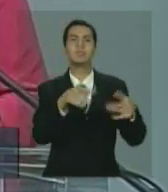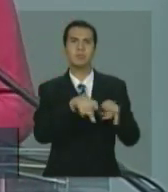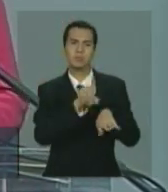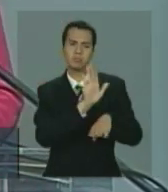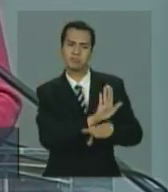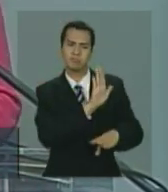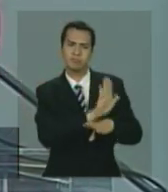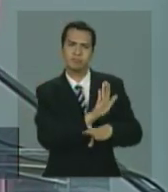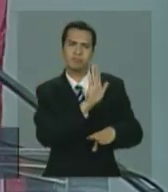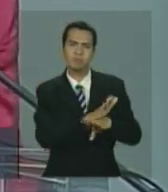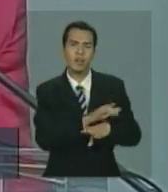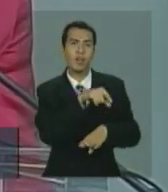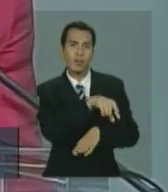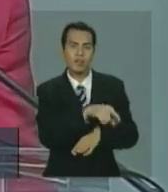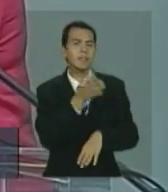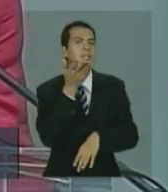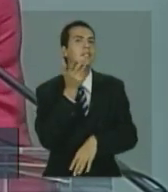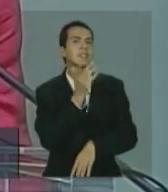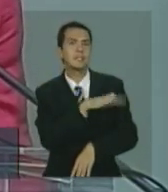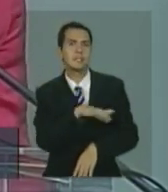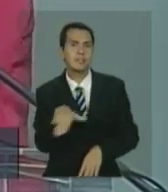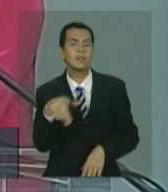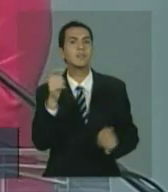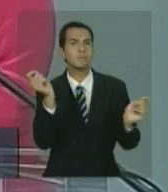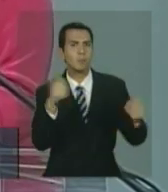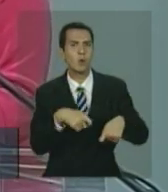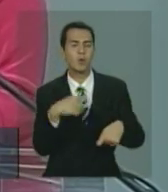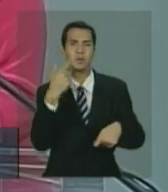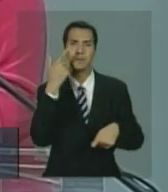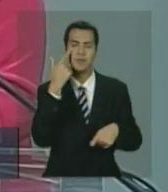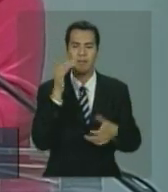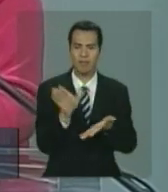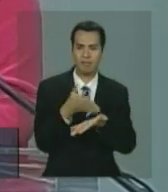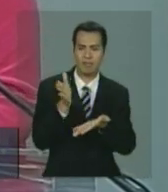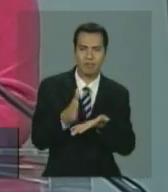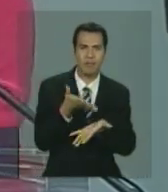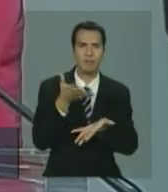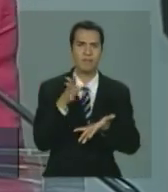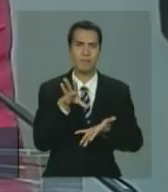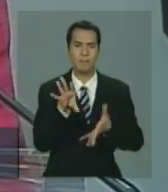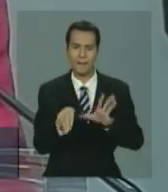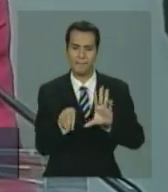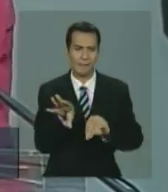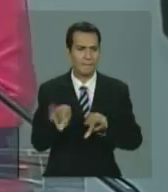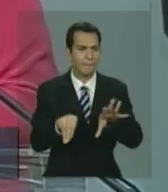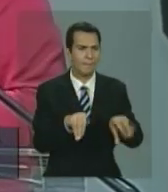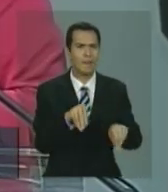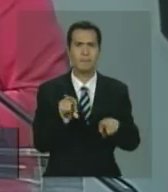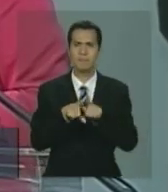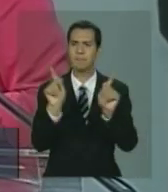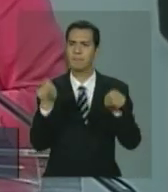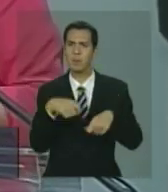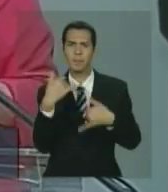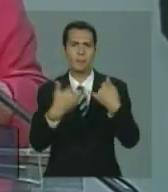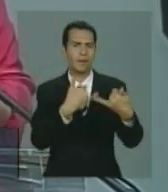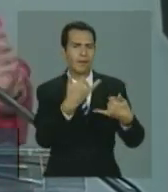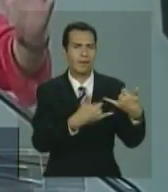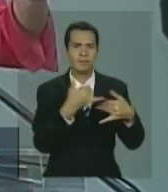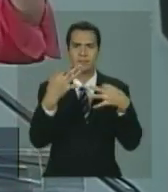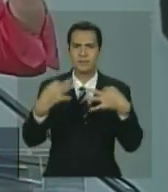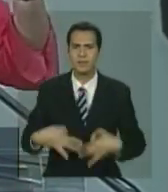acesso, conhecimento, pegar, olhar nos livros, e ter brinquedos adequados,